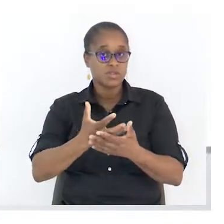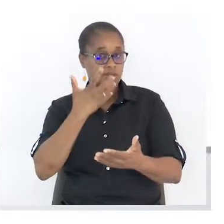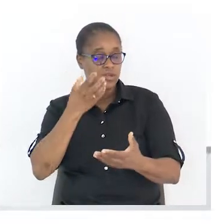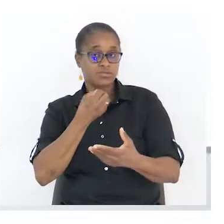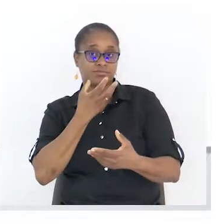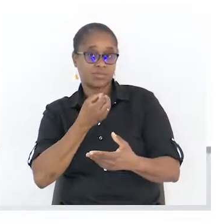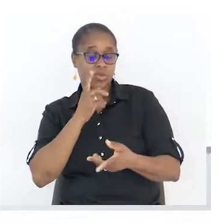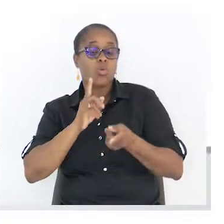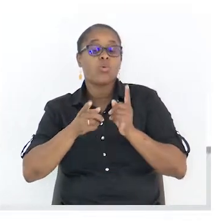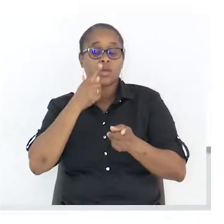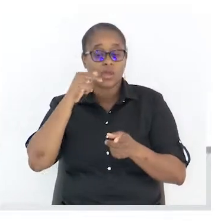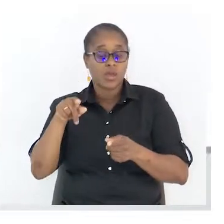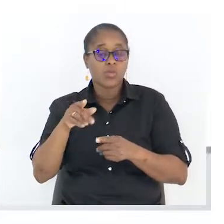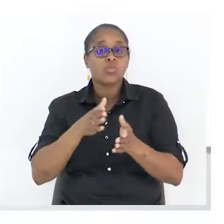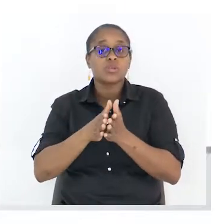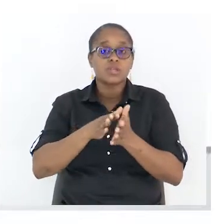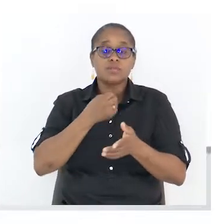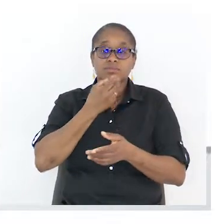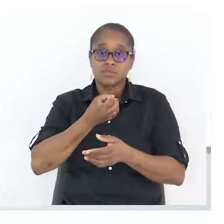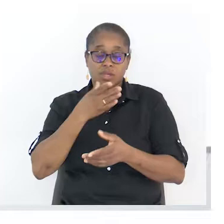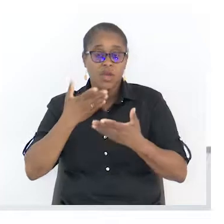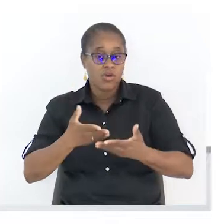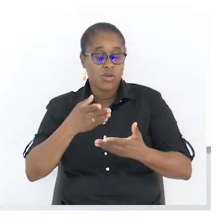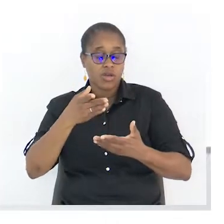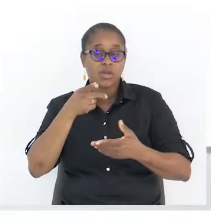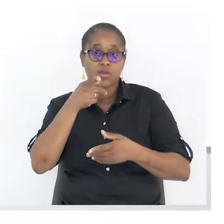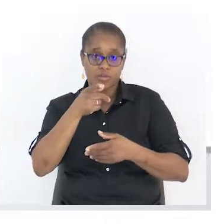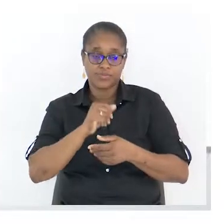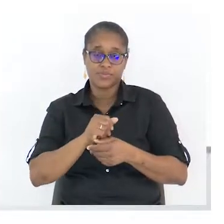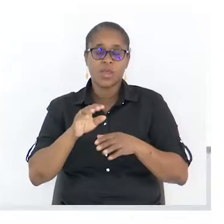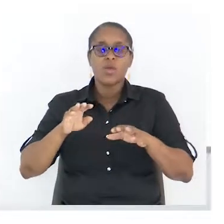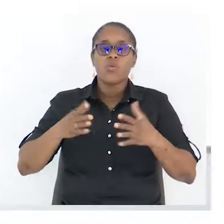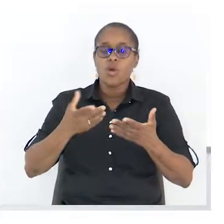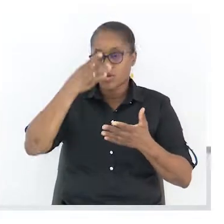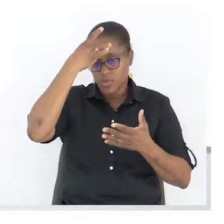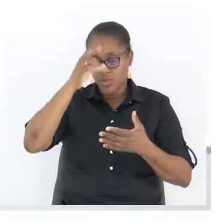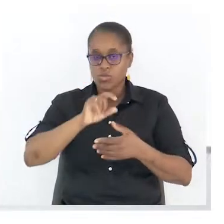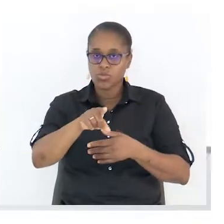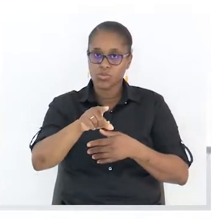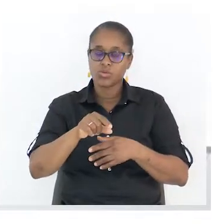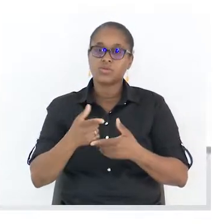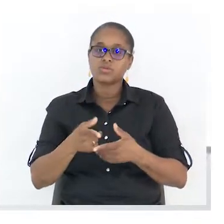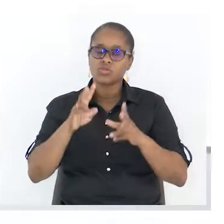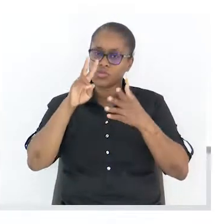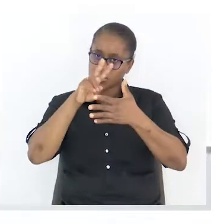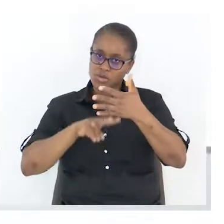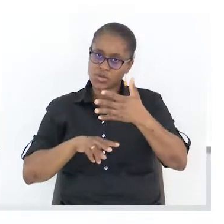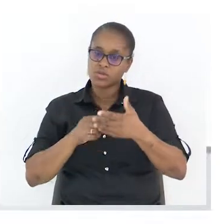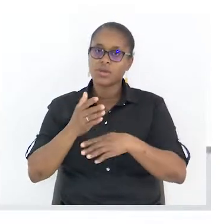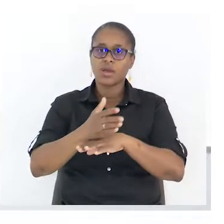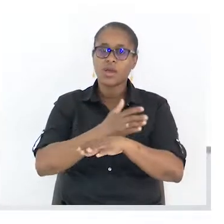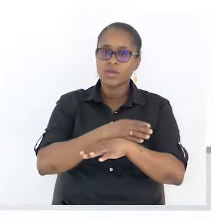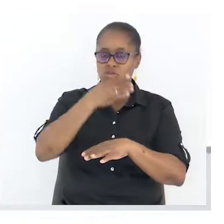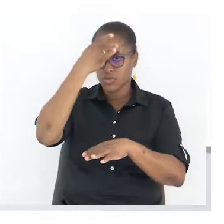é a tua vez. Qual é a tua opinião sobre o texto? Antes era a opinião do autor, mas agora é a tua opinião.